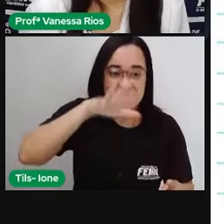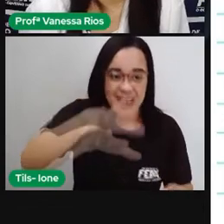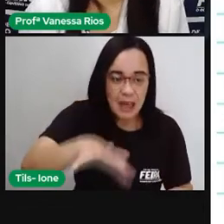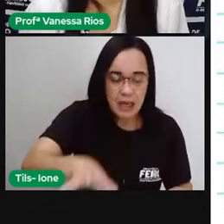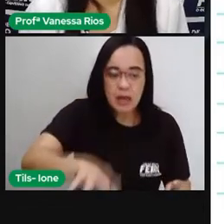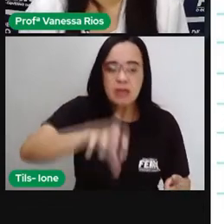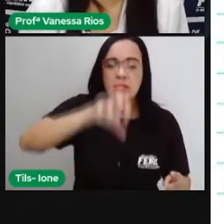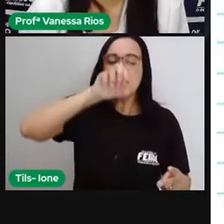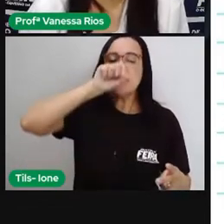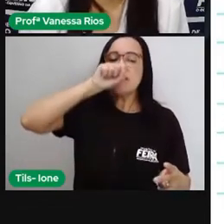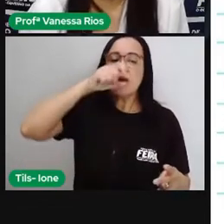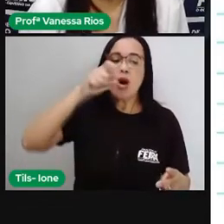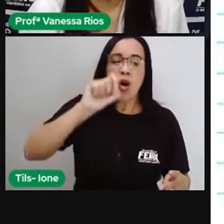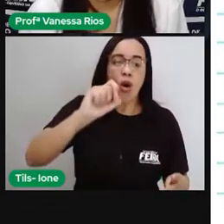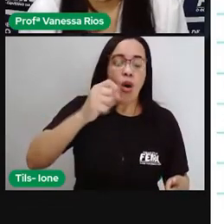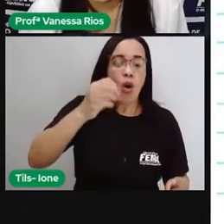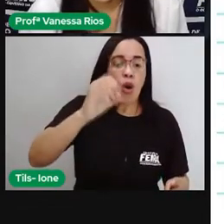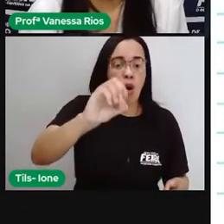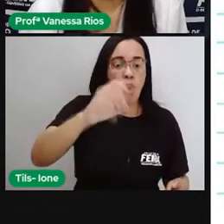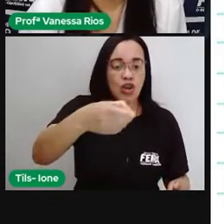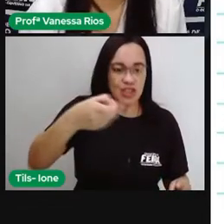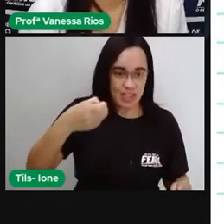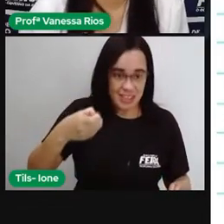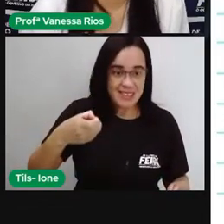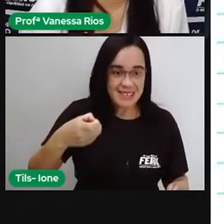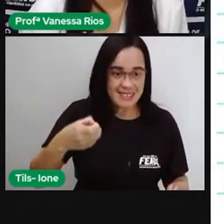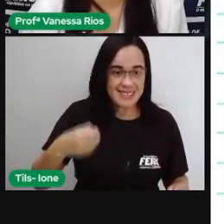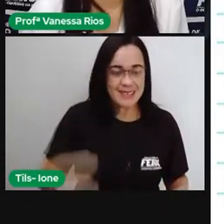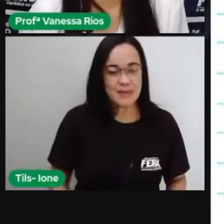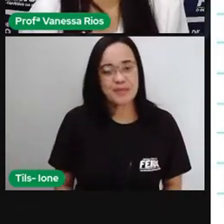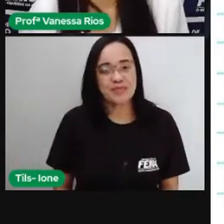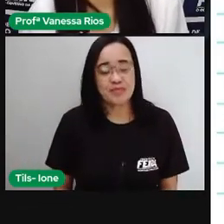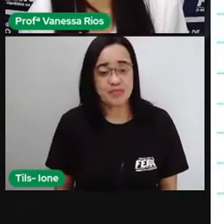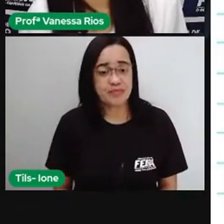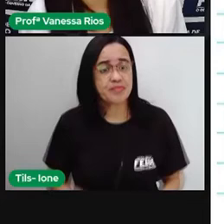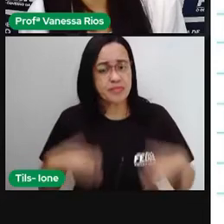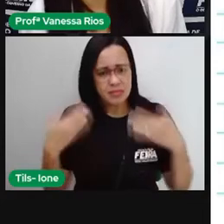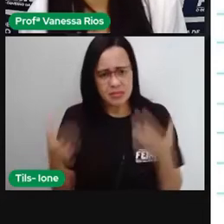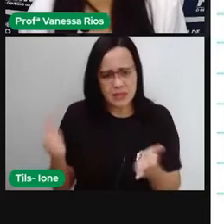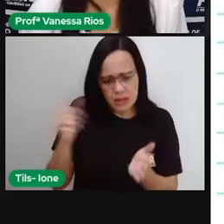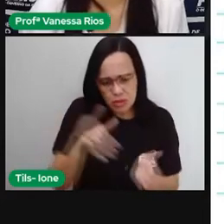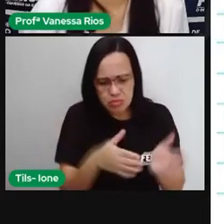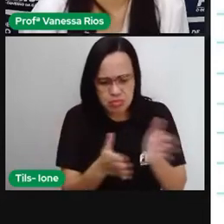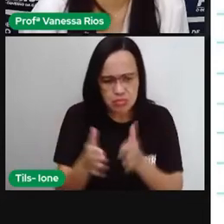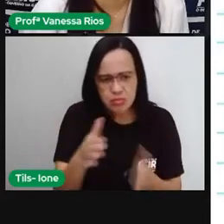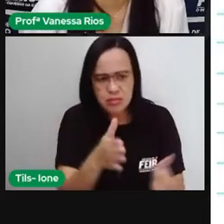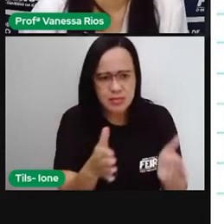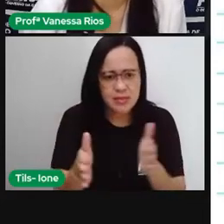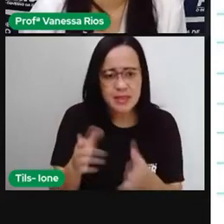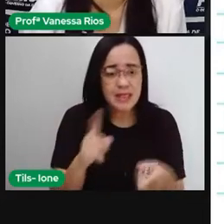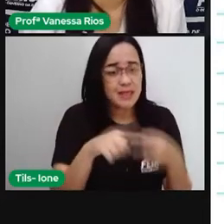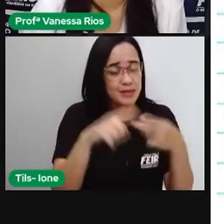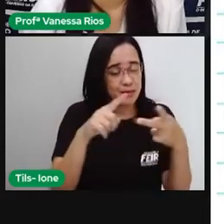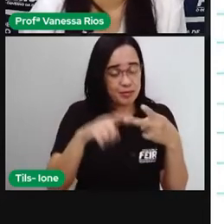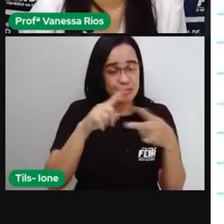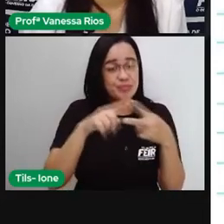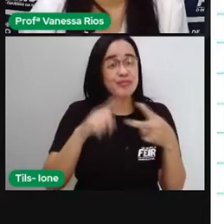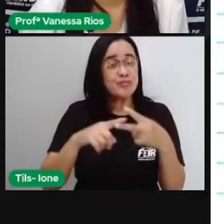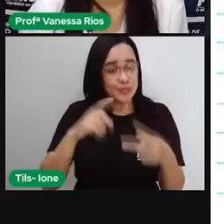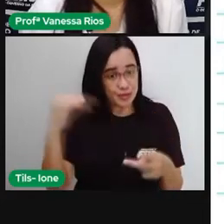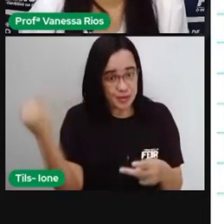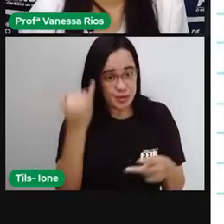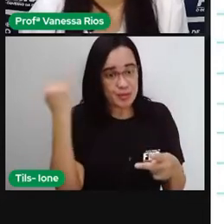Então, nesse caminho aí que o sangue faz, ele passa por uma pequena e por uma grande circulação.